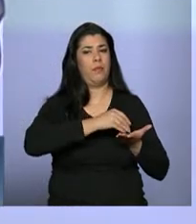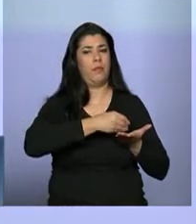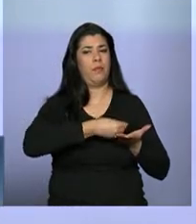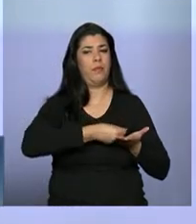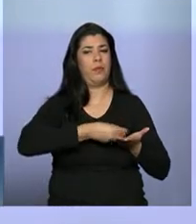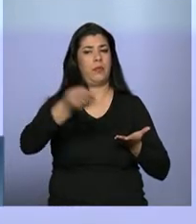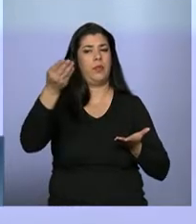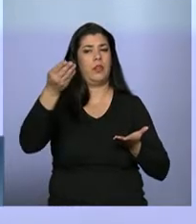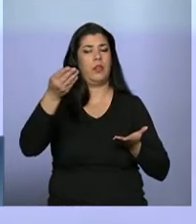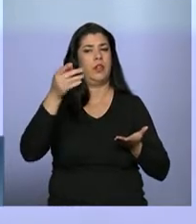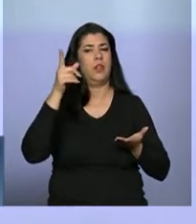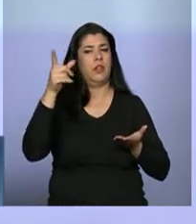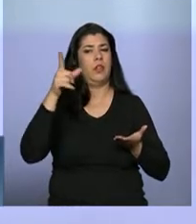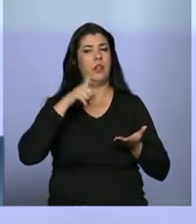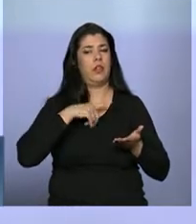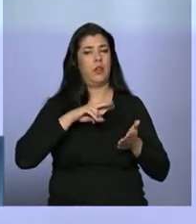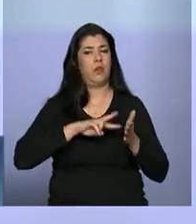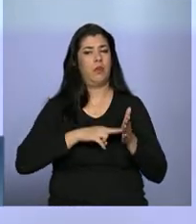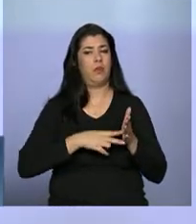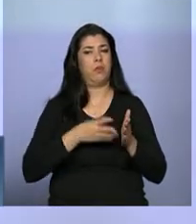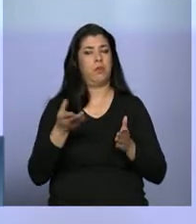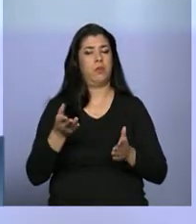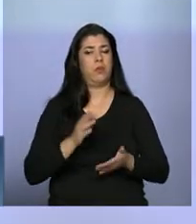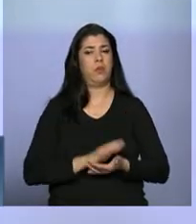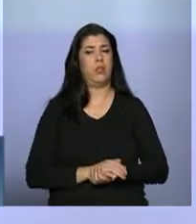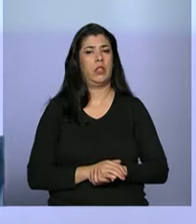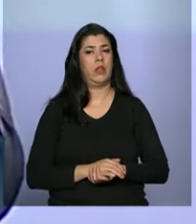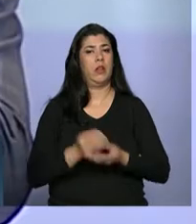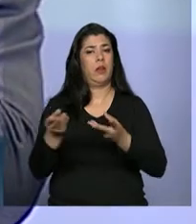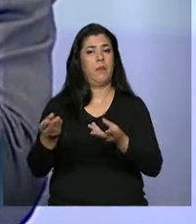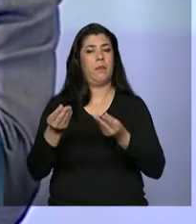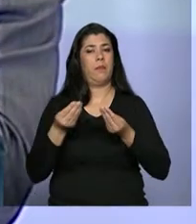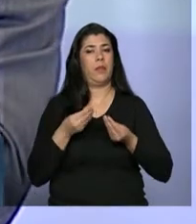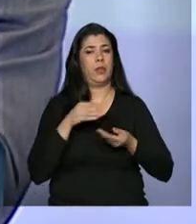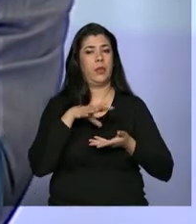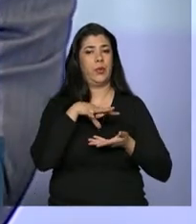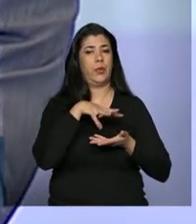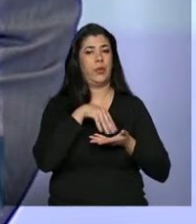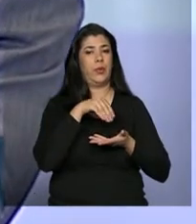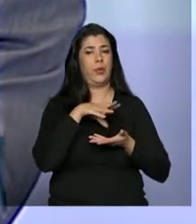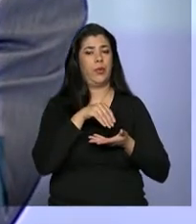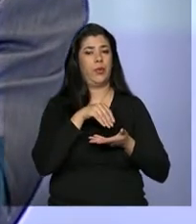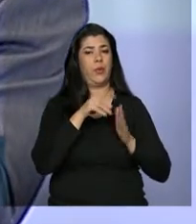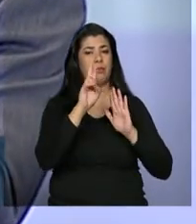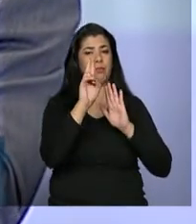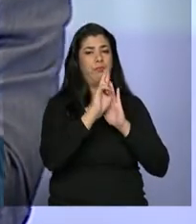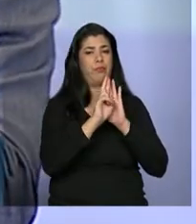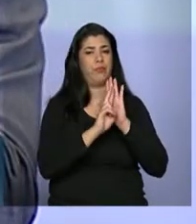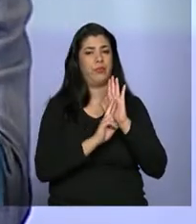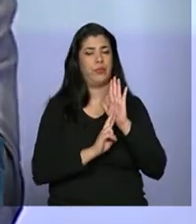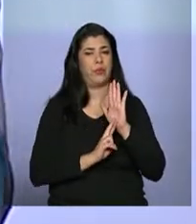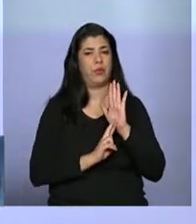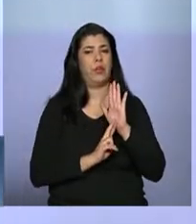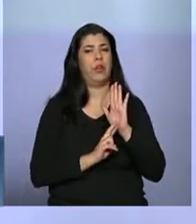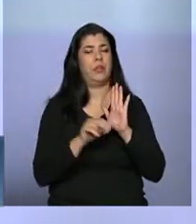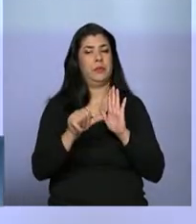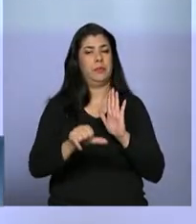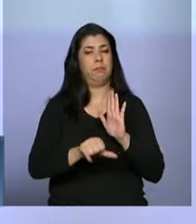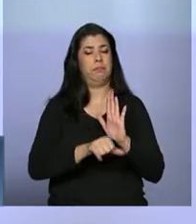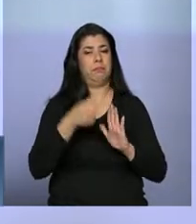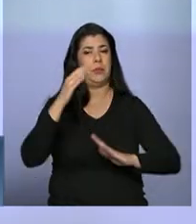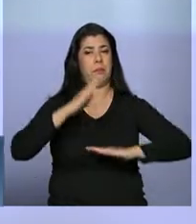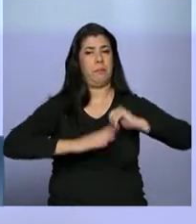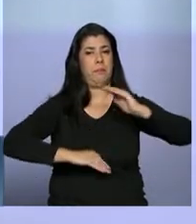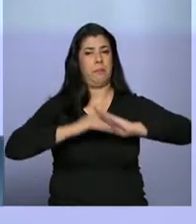lá na CIT, Paulinho, a cópia do relatório desta primeira operação eu